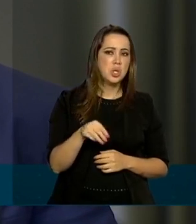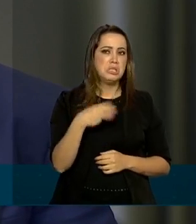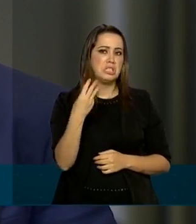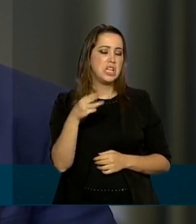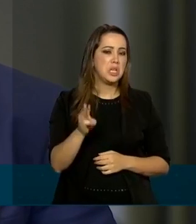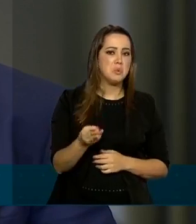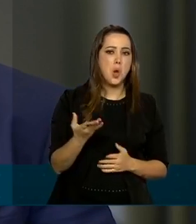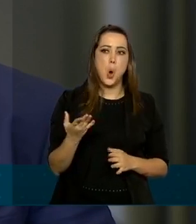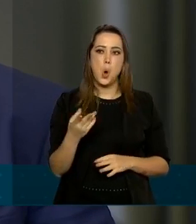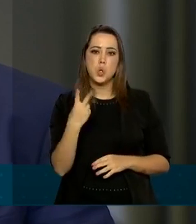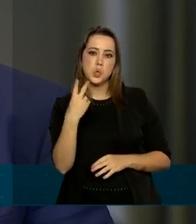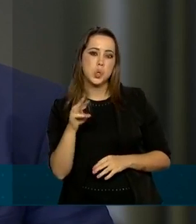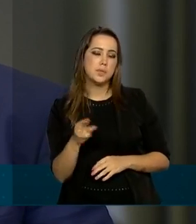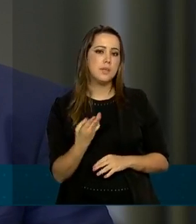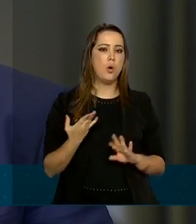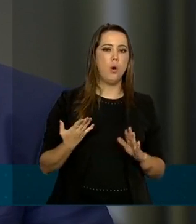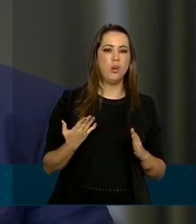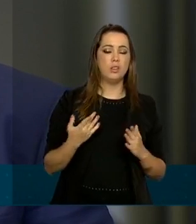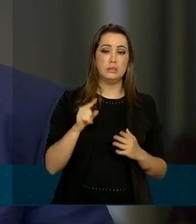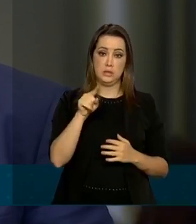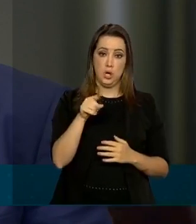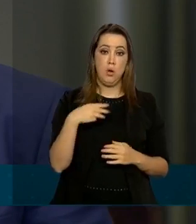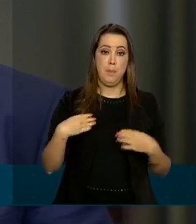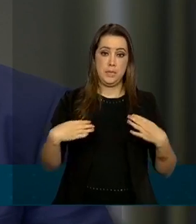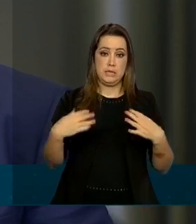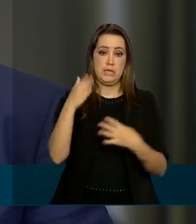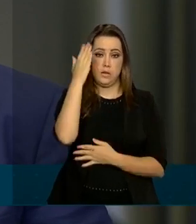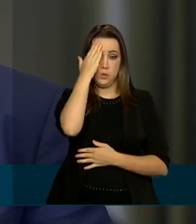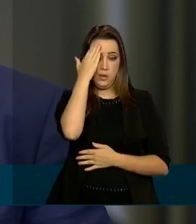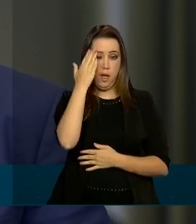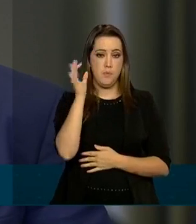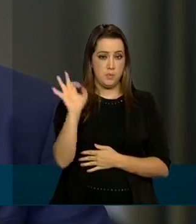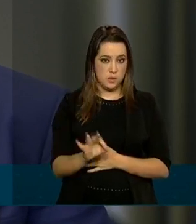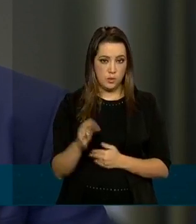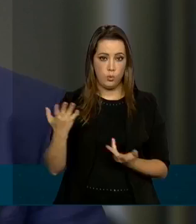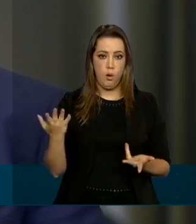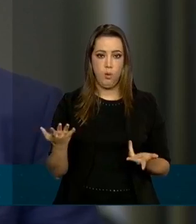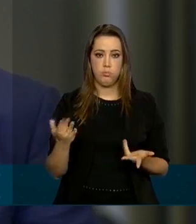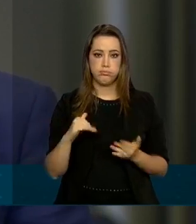milhões o ministério tem uma estimativa a esse respeito